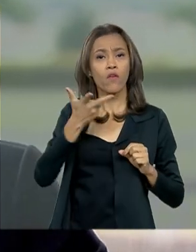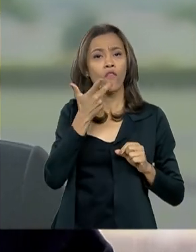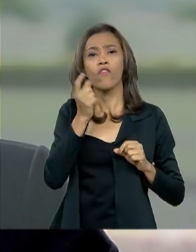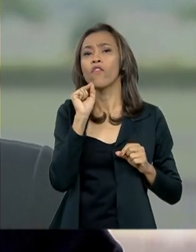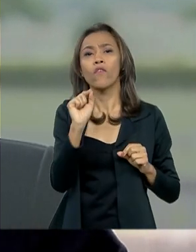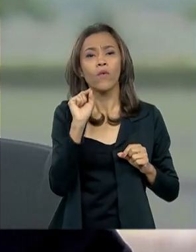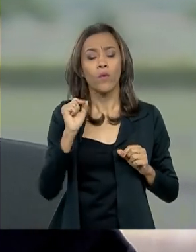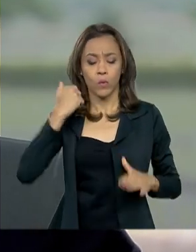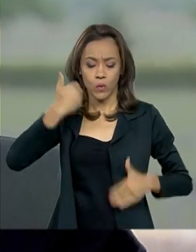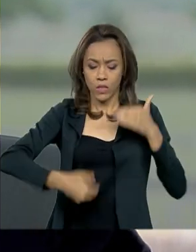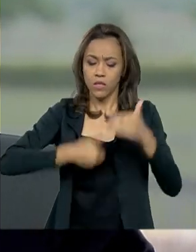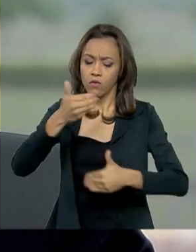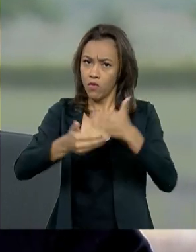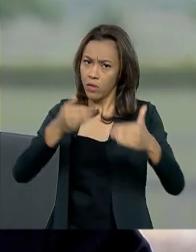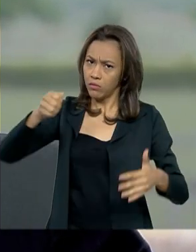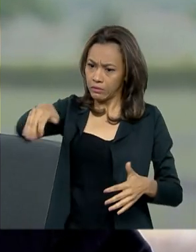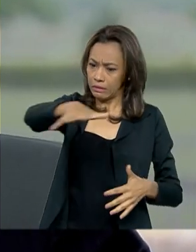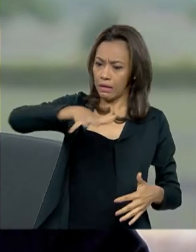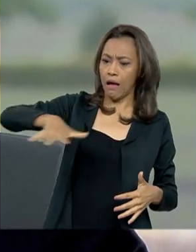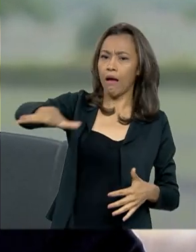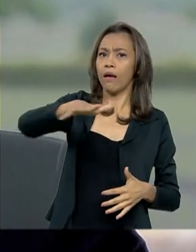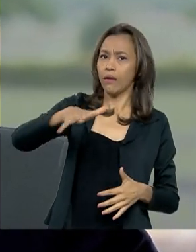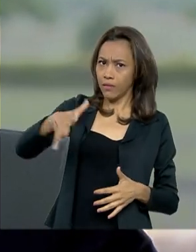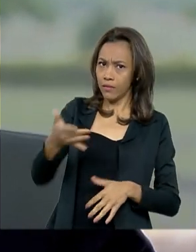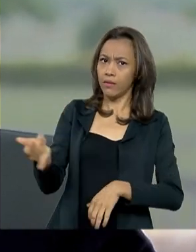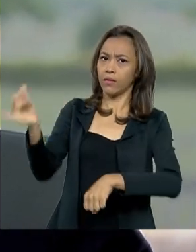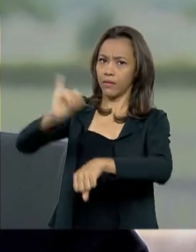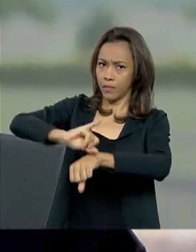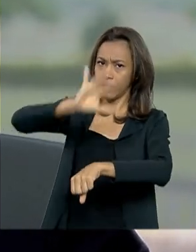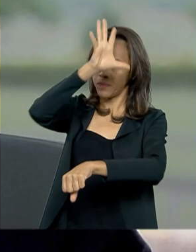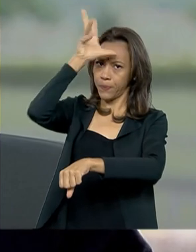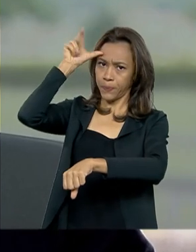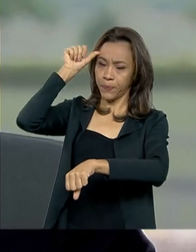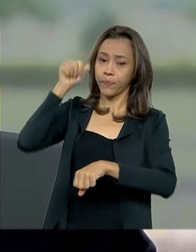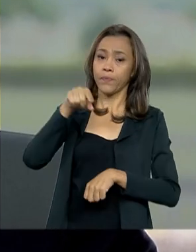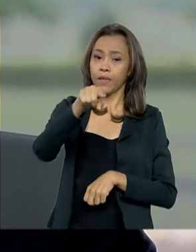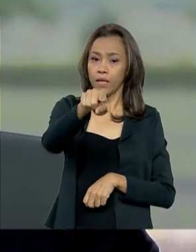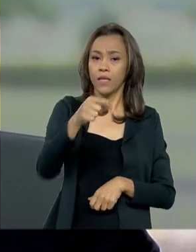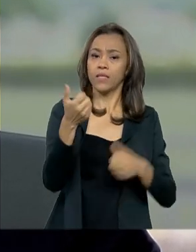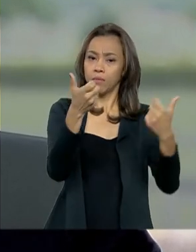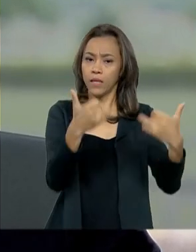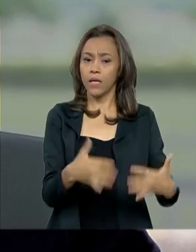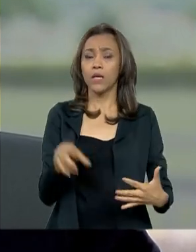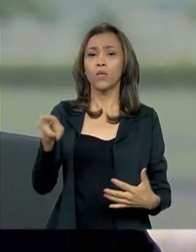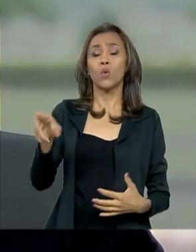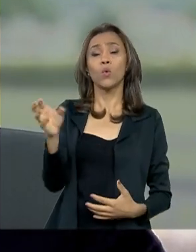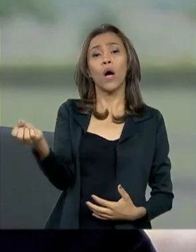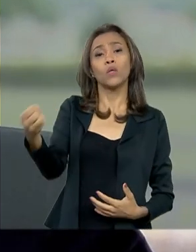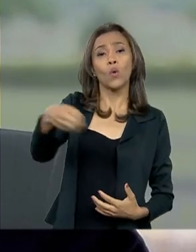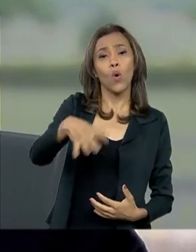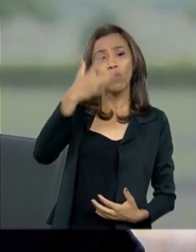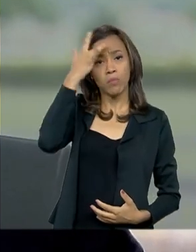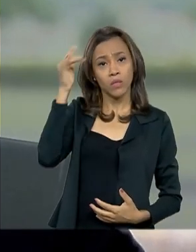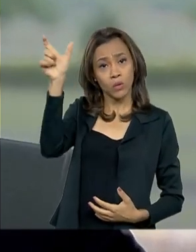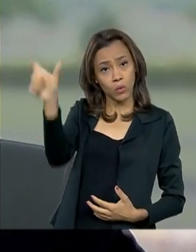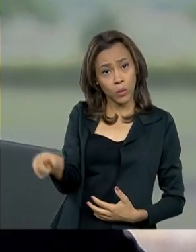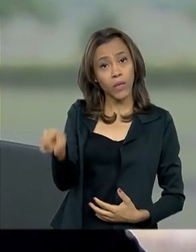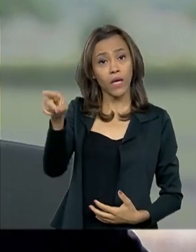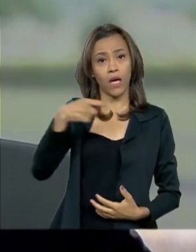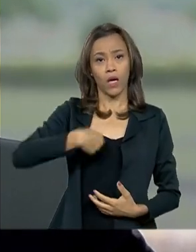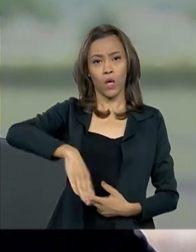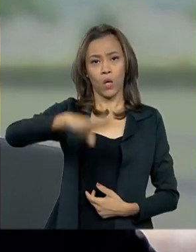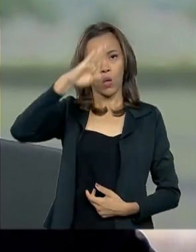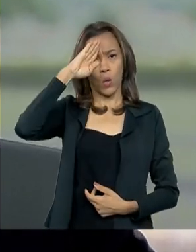desenvolvimento da região. Já está prosperando muito o novo superintendente, Alfredo Menezes, que é um coronel do Exército, por